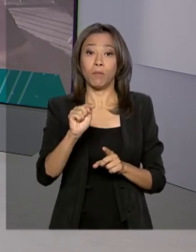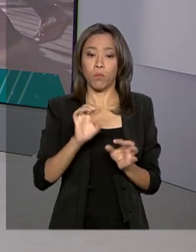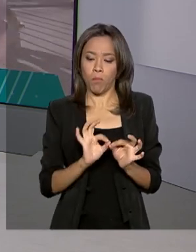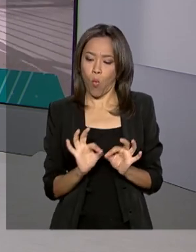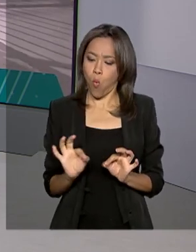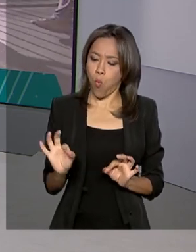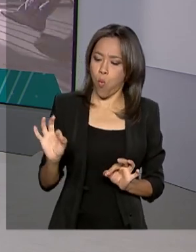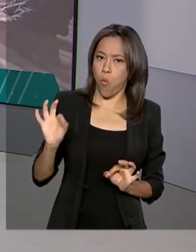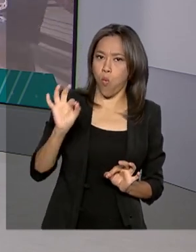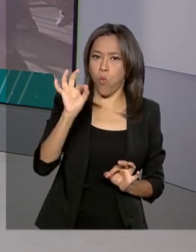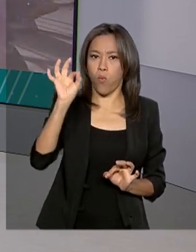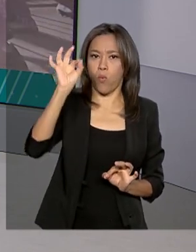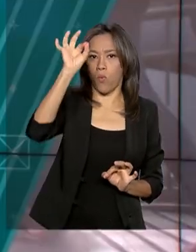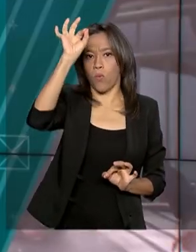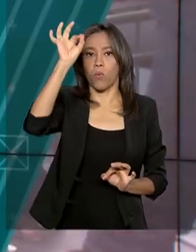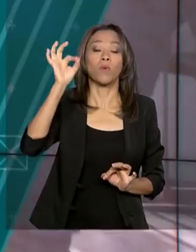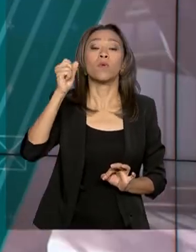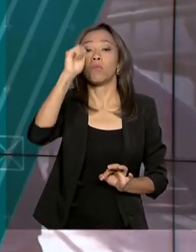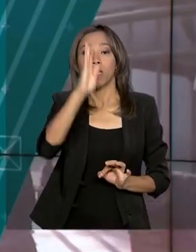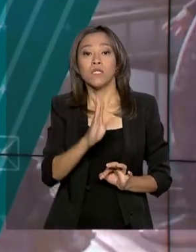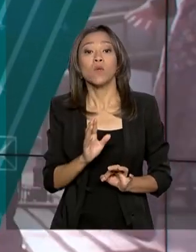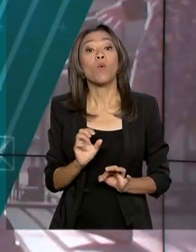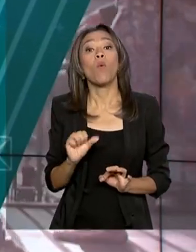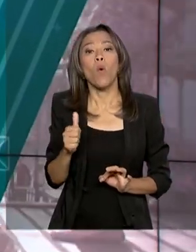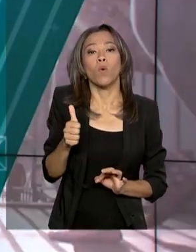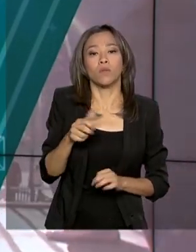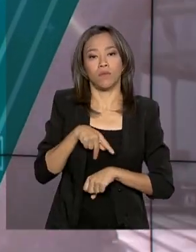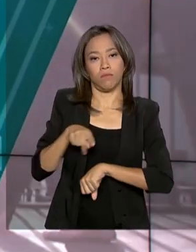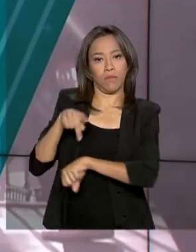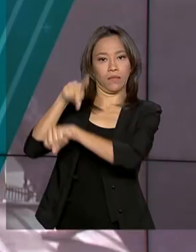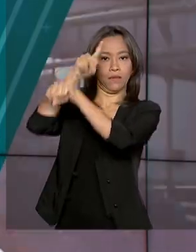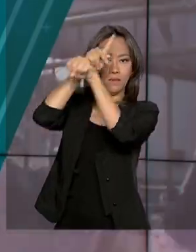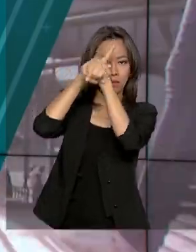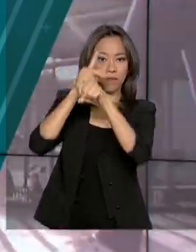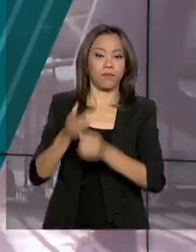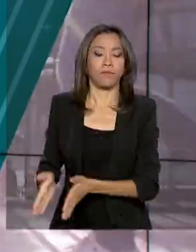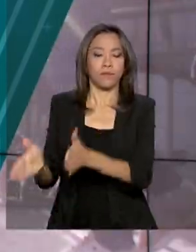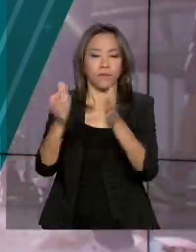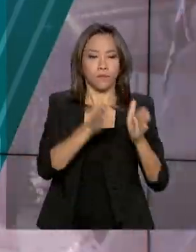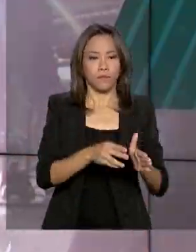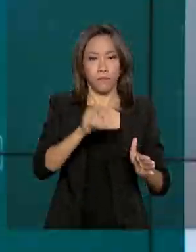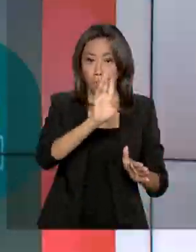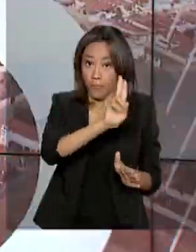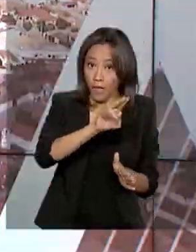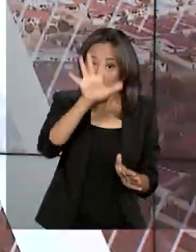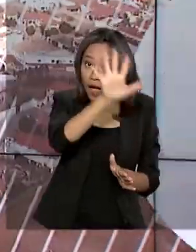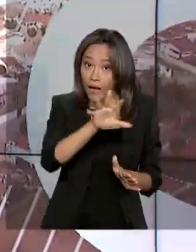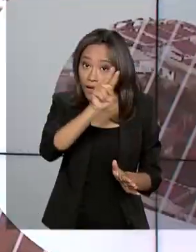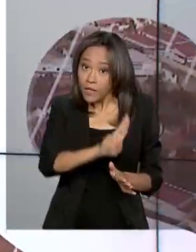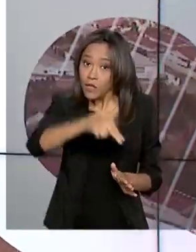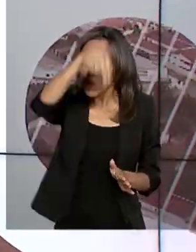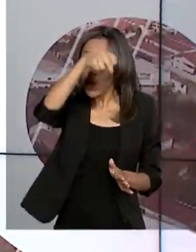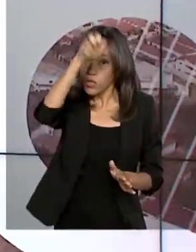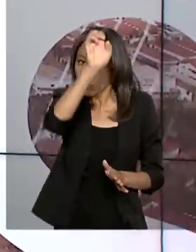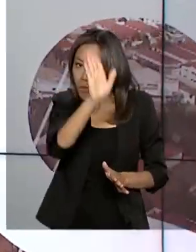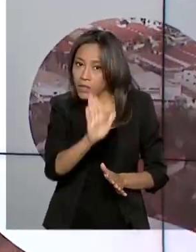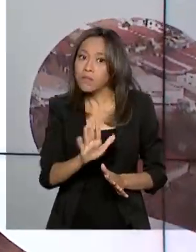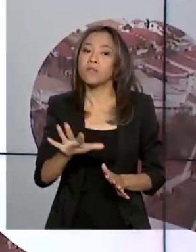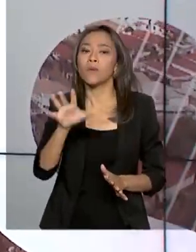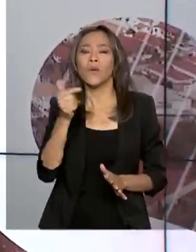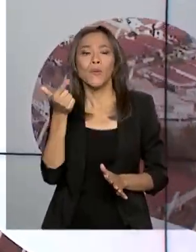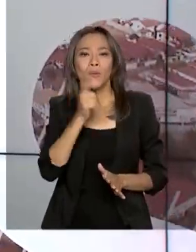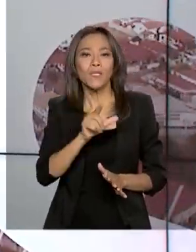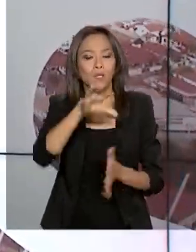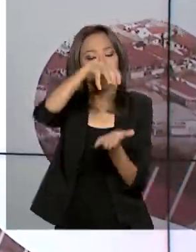com 11 países. E a região norte do país ganhou um centro integrado de inteligência de segurança pública.